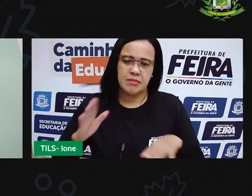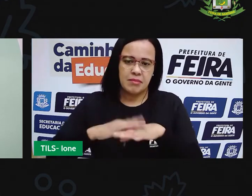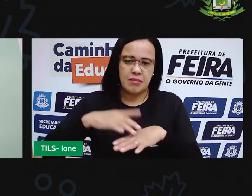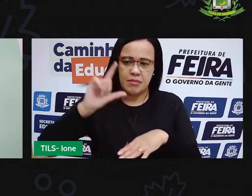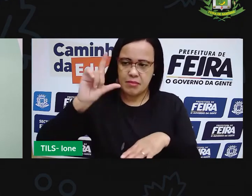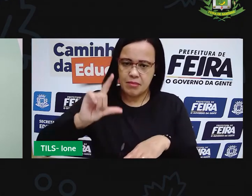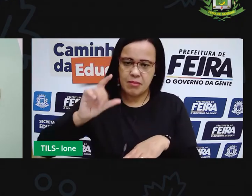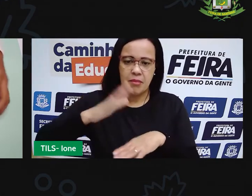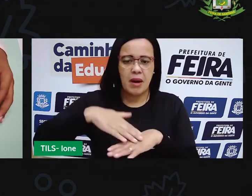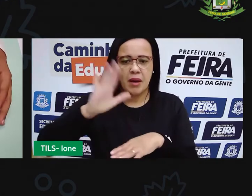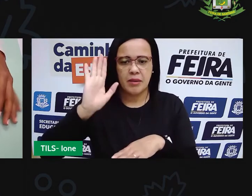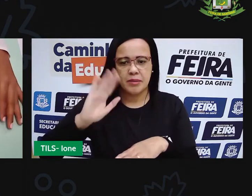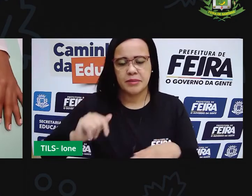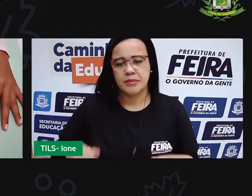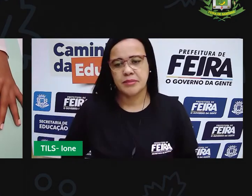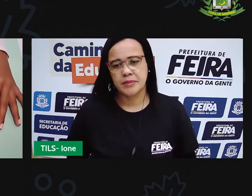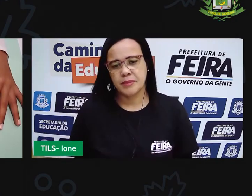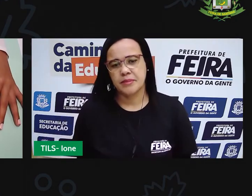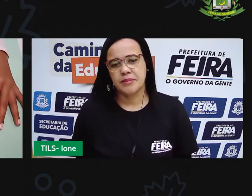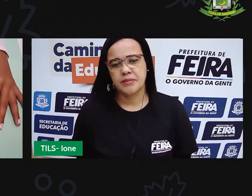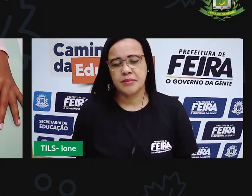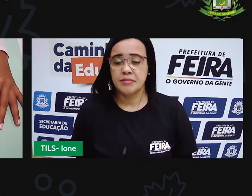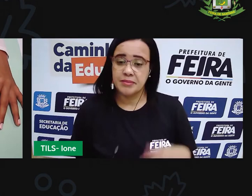veja como ficou